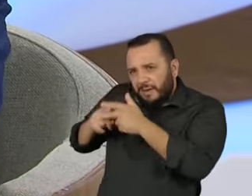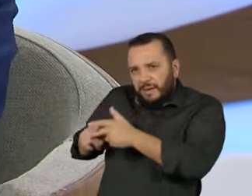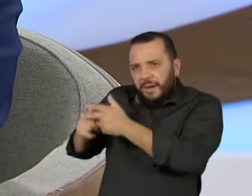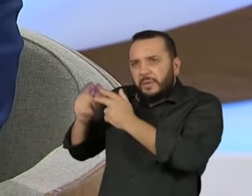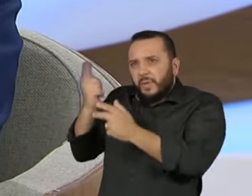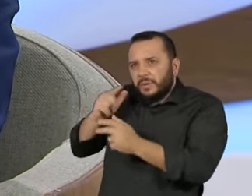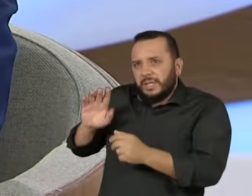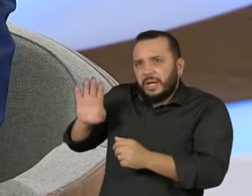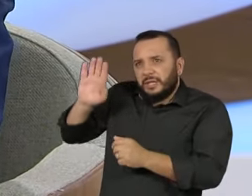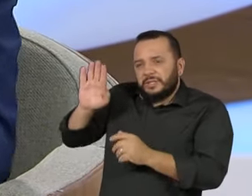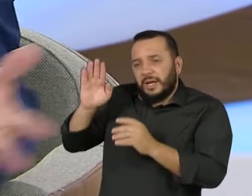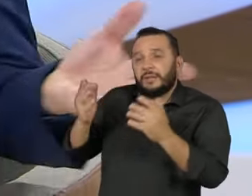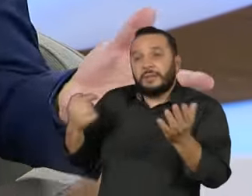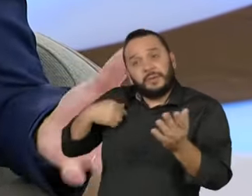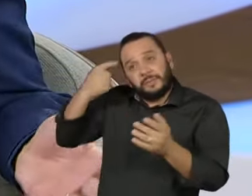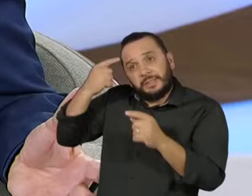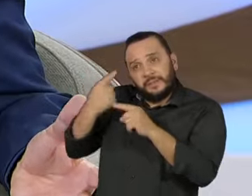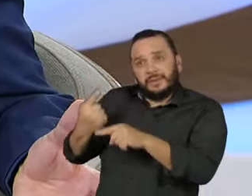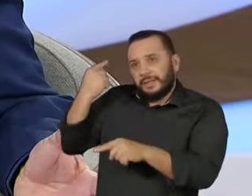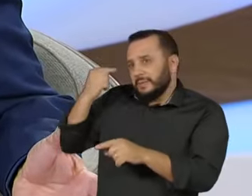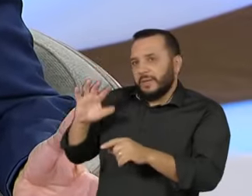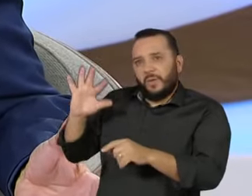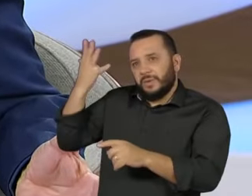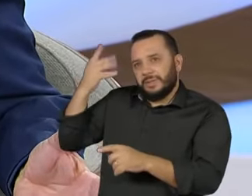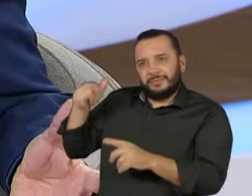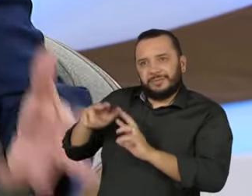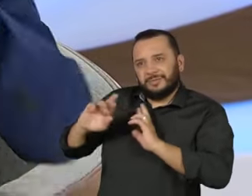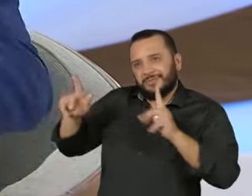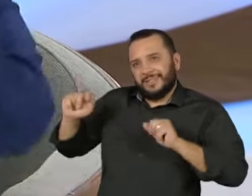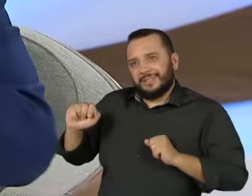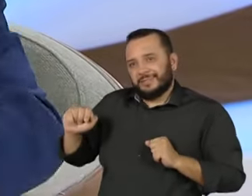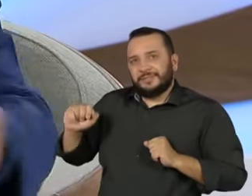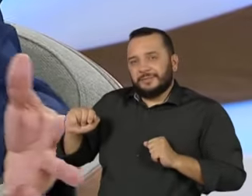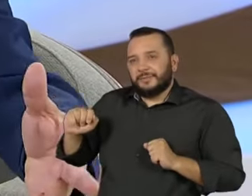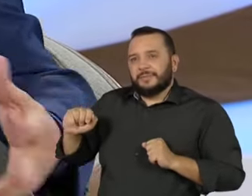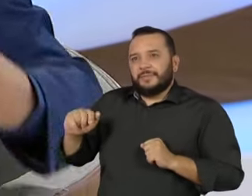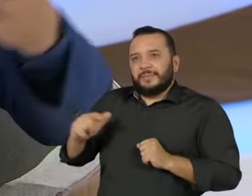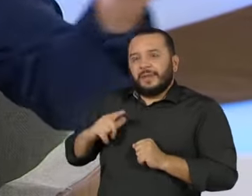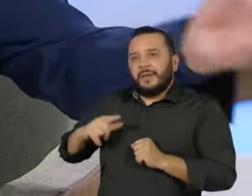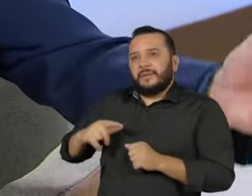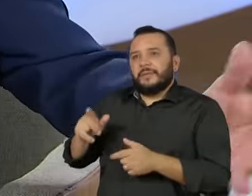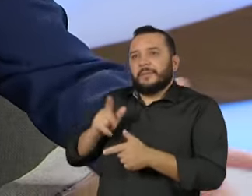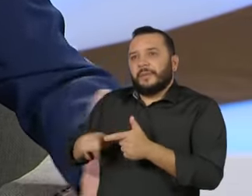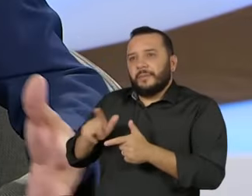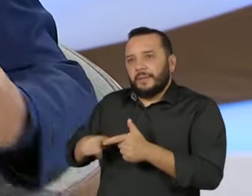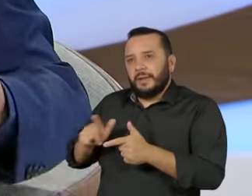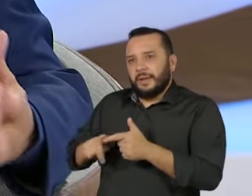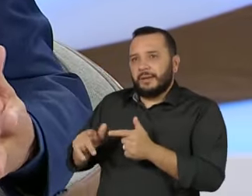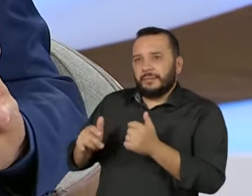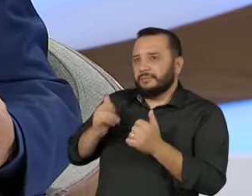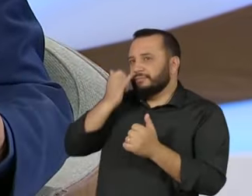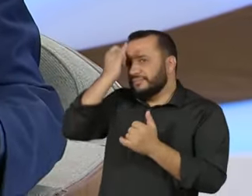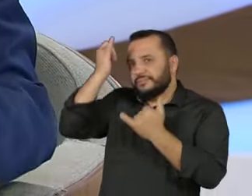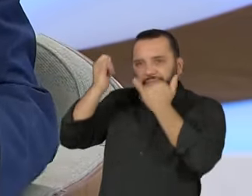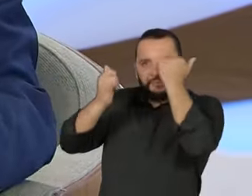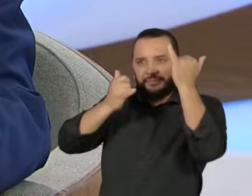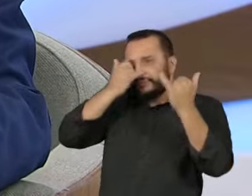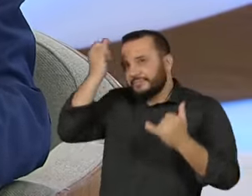debate programático e assim por diante. Não foi isso que aconteceu. Os tropeços, os desencontros acabaram